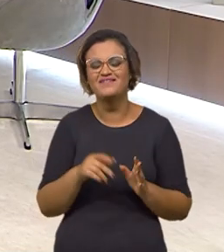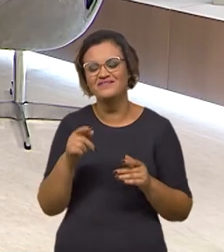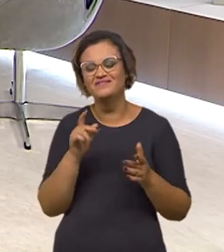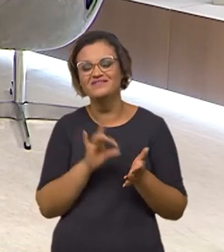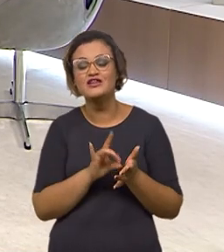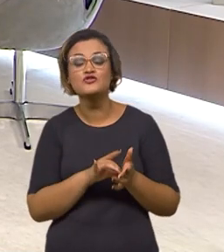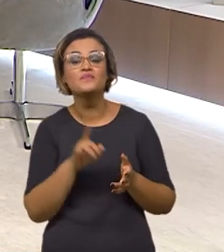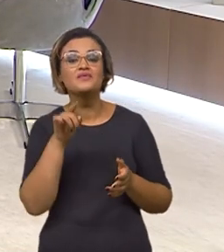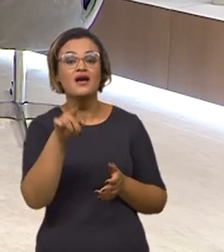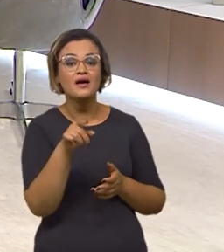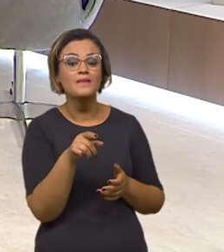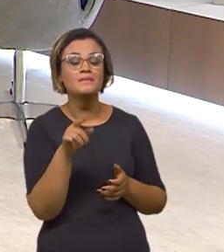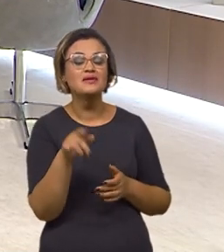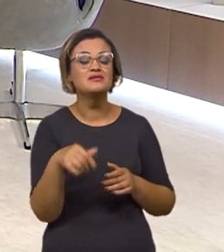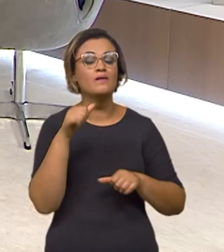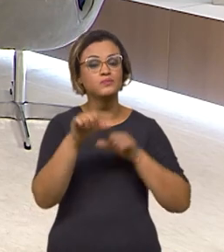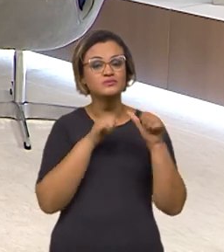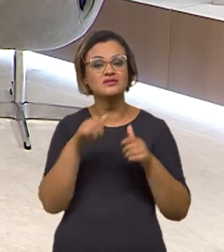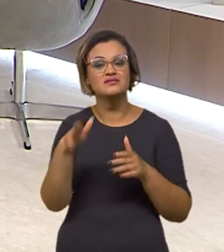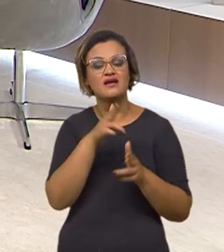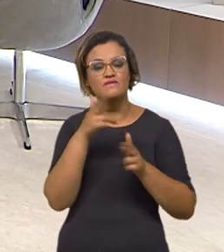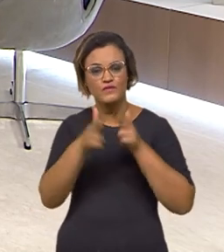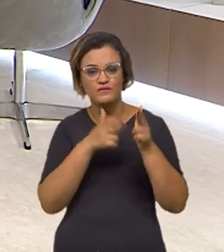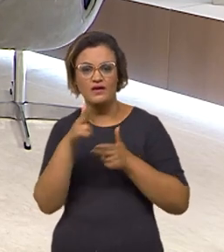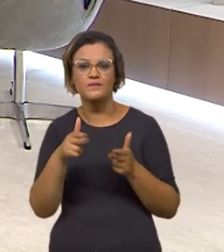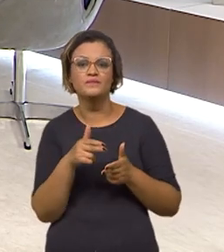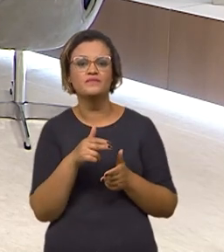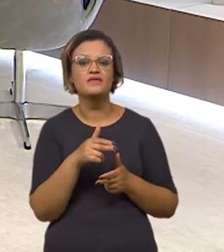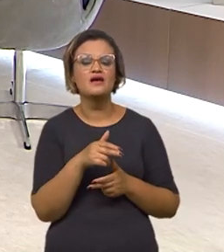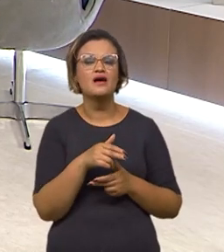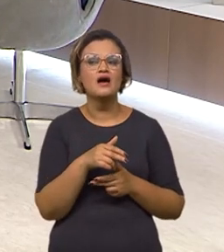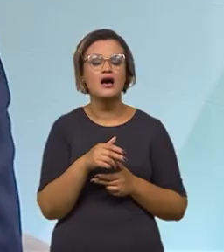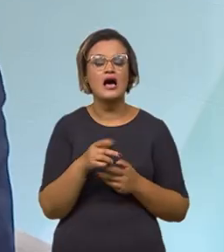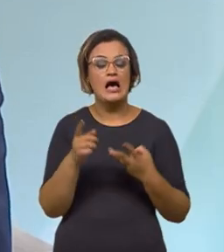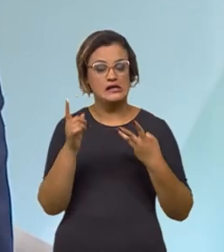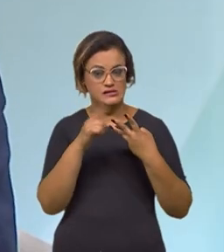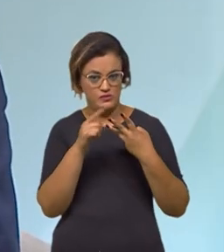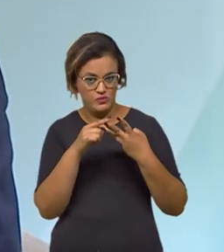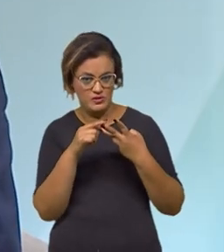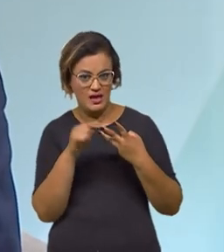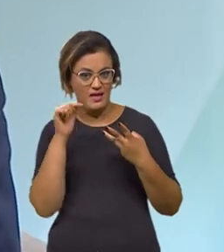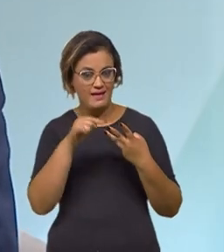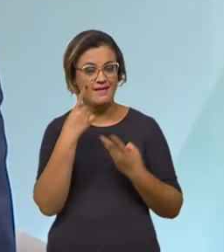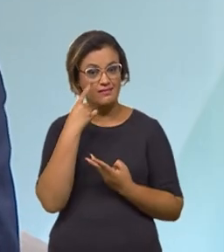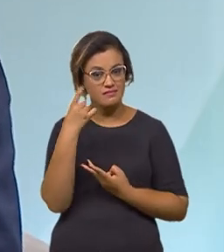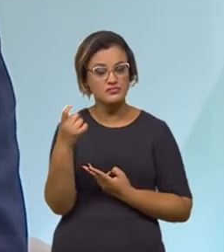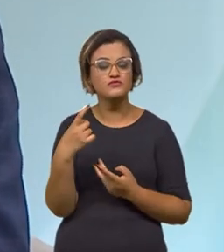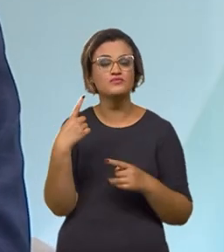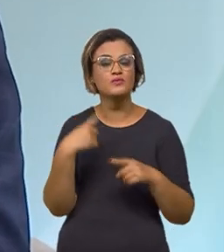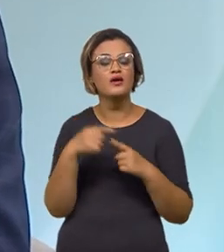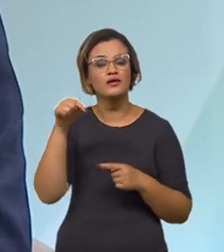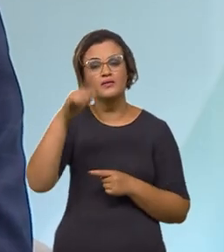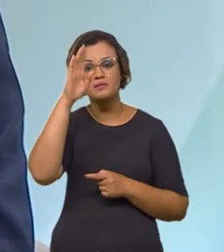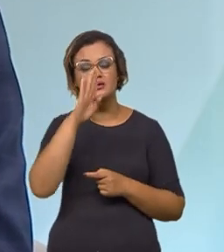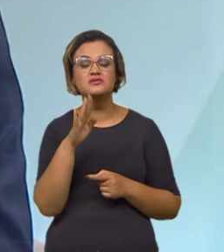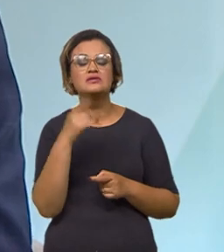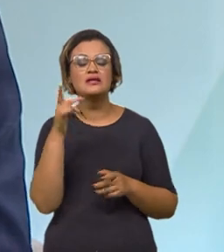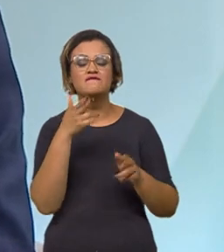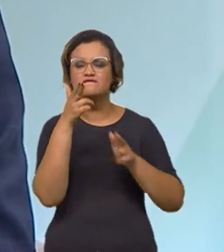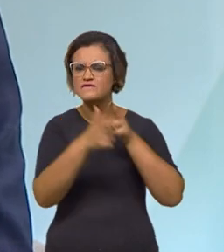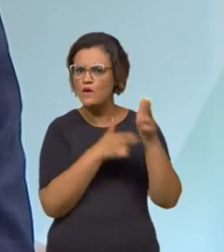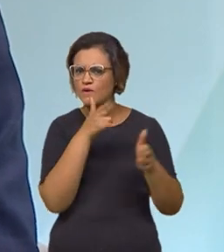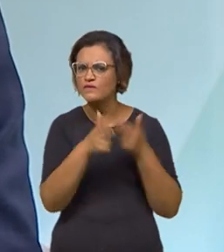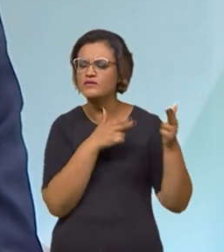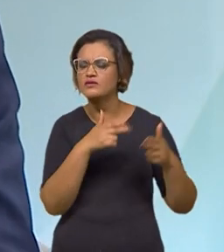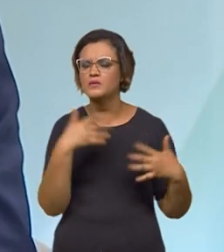talvez a grande mudança do ferroviário. Mas a renovação, é a segunda ponto, ele é interessante porque a gente tem hoje no país ferrovias extremamente